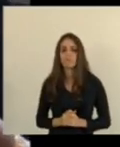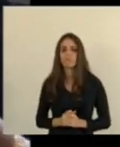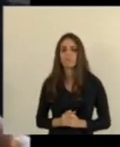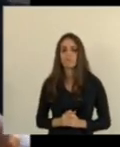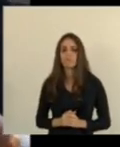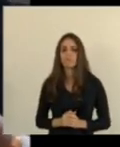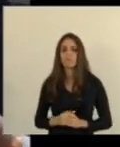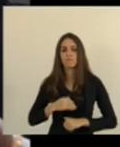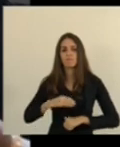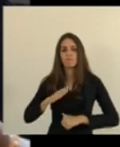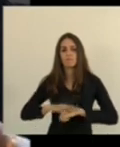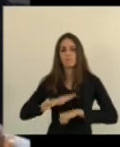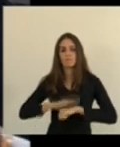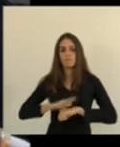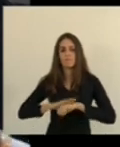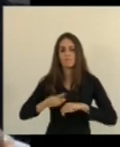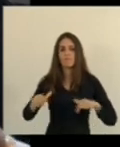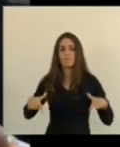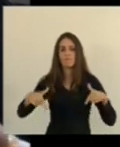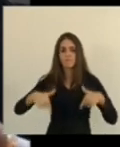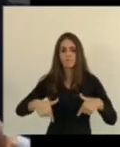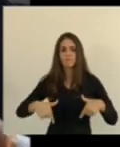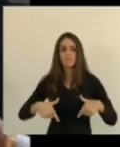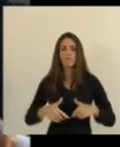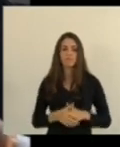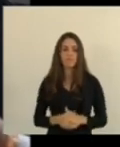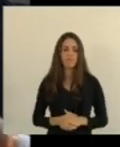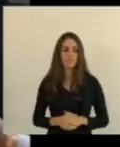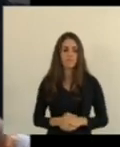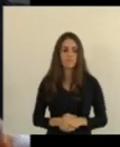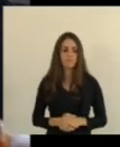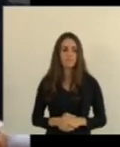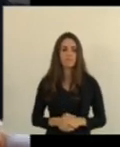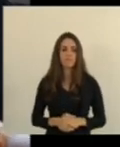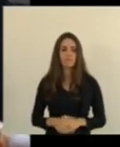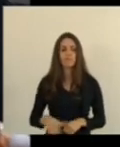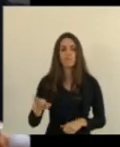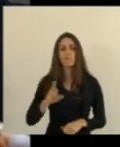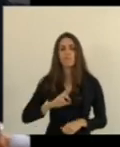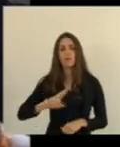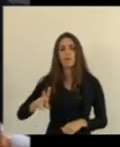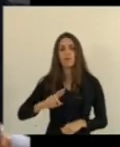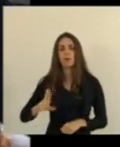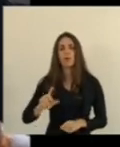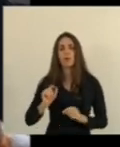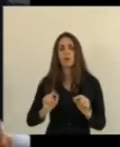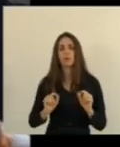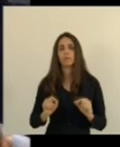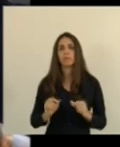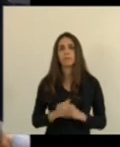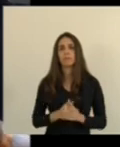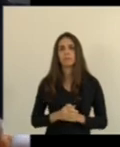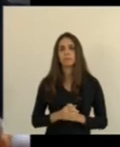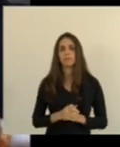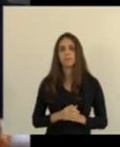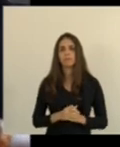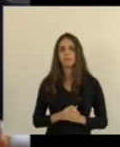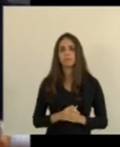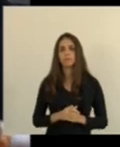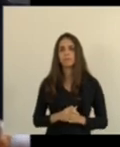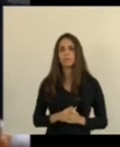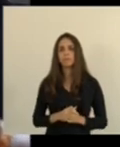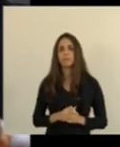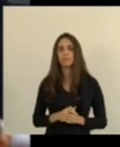sua autodeterminação e não se permitam ser usados